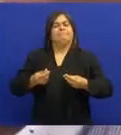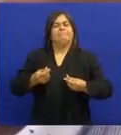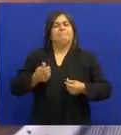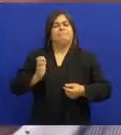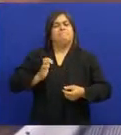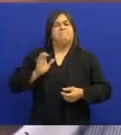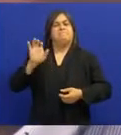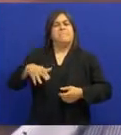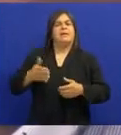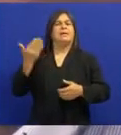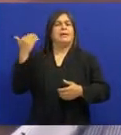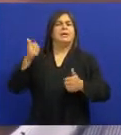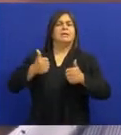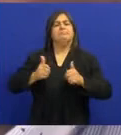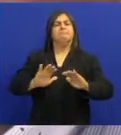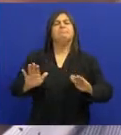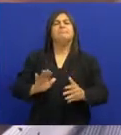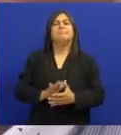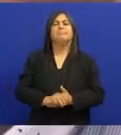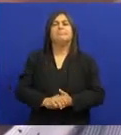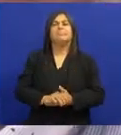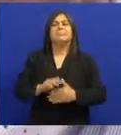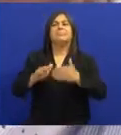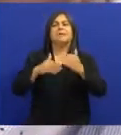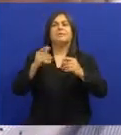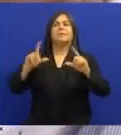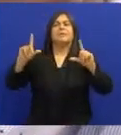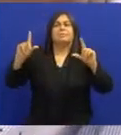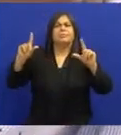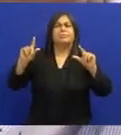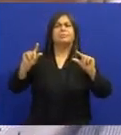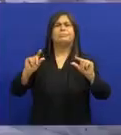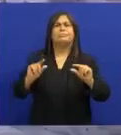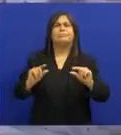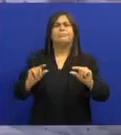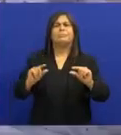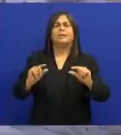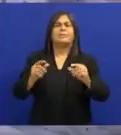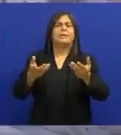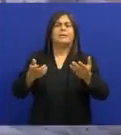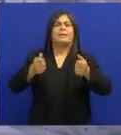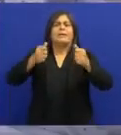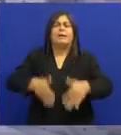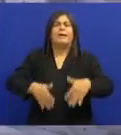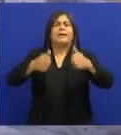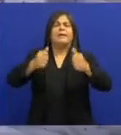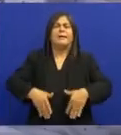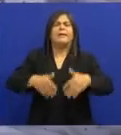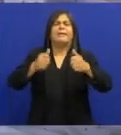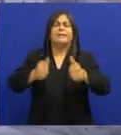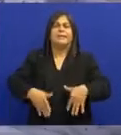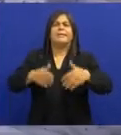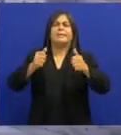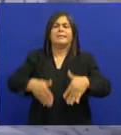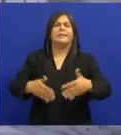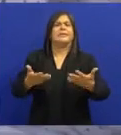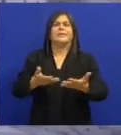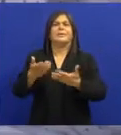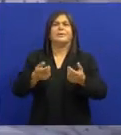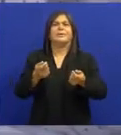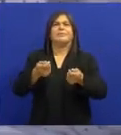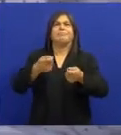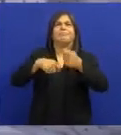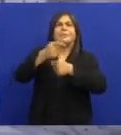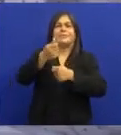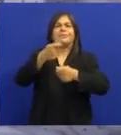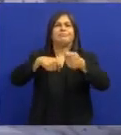Naquela época E depois ele foi perdendo isso Houve um certo descontrole Da parte dele Ele